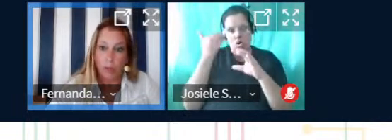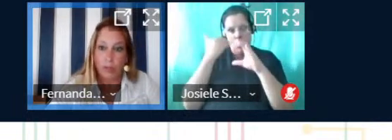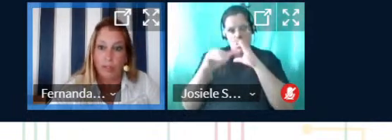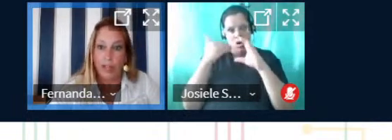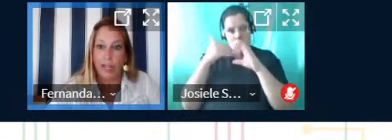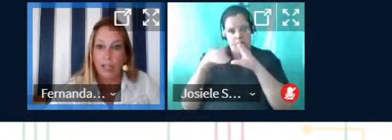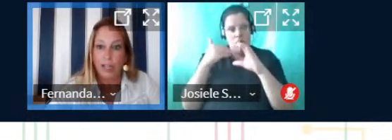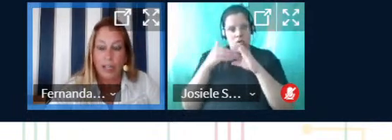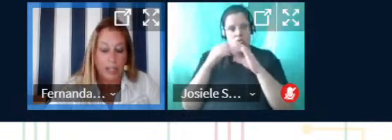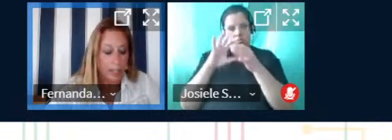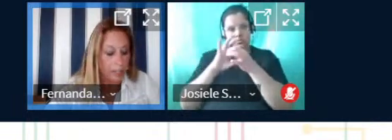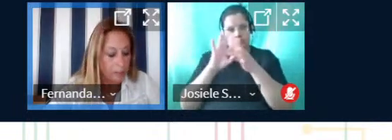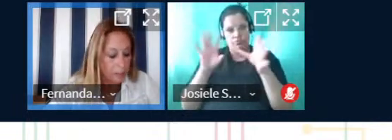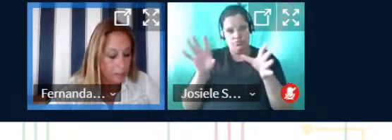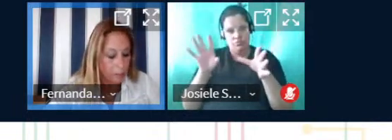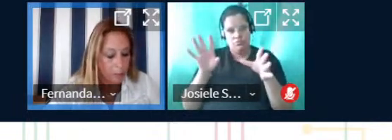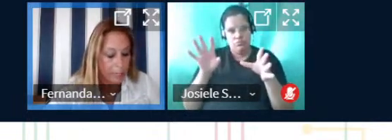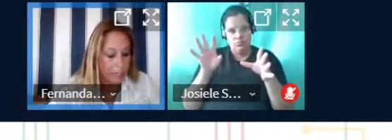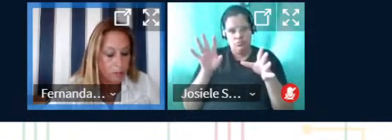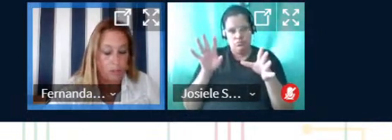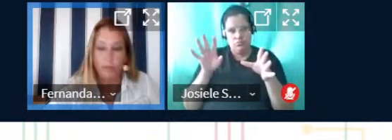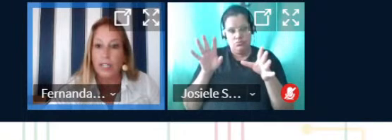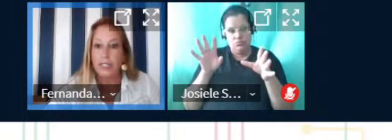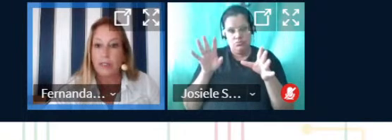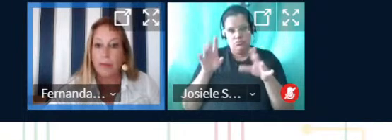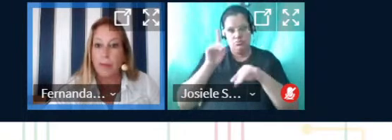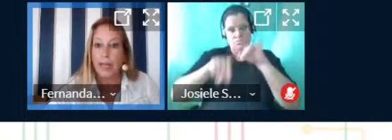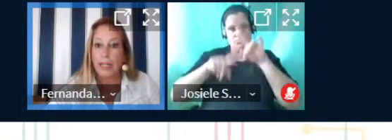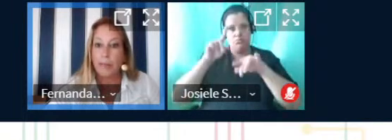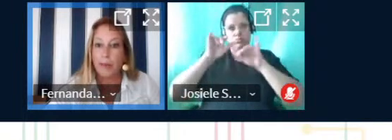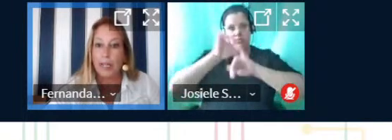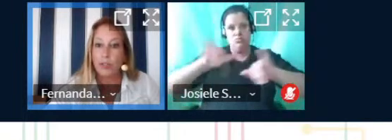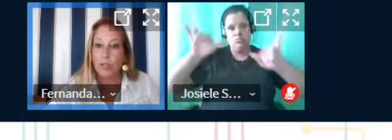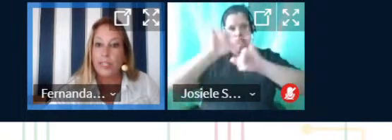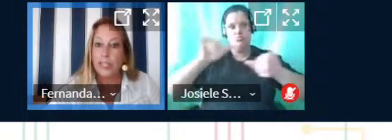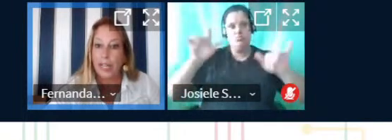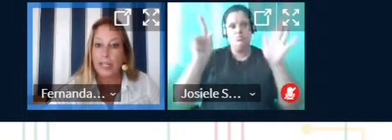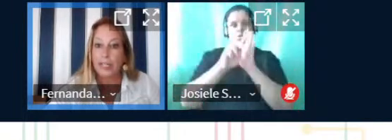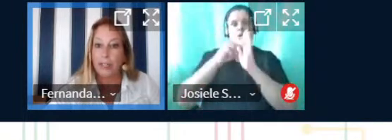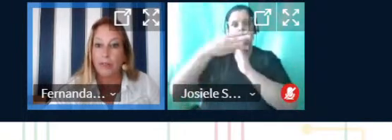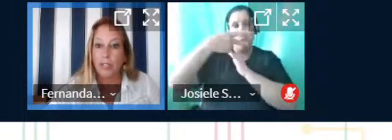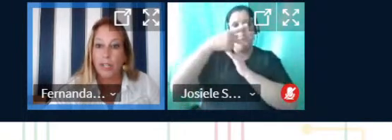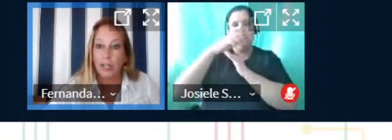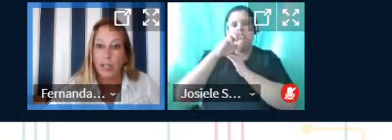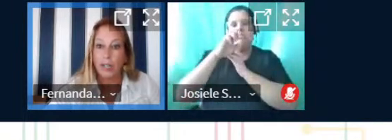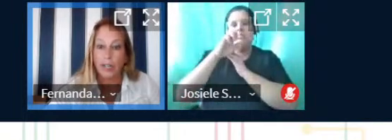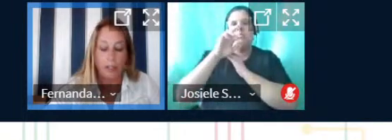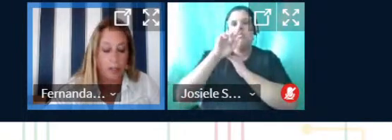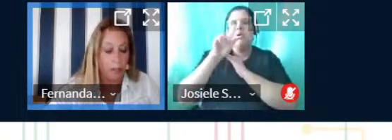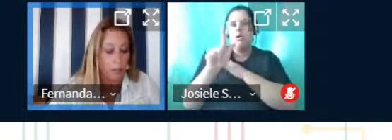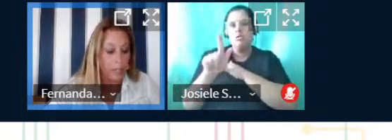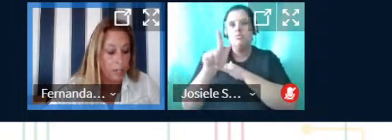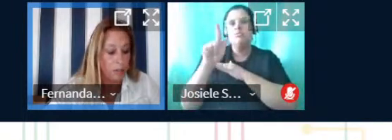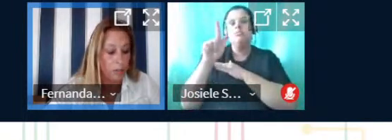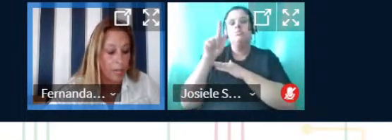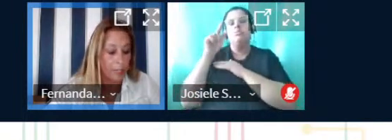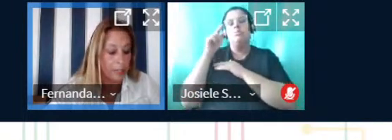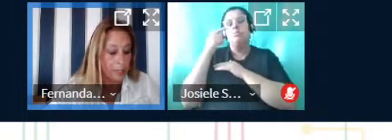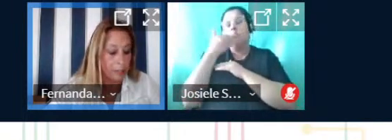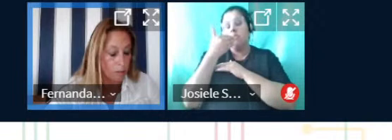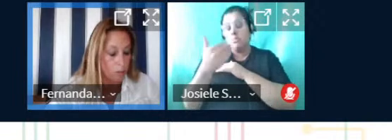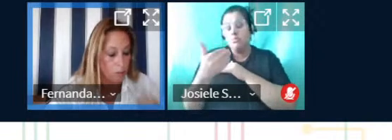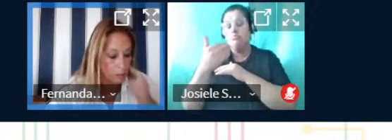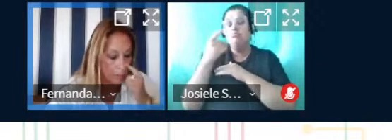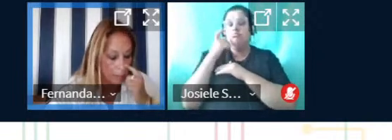expostos, não é? No material de divulgação da MEPERG, para solicitar, então, endereço